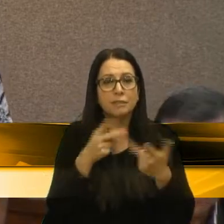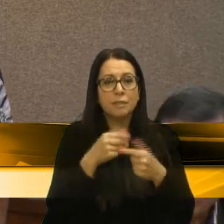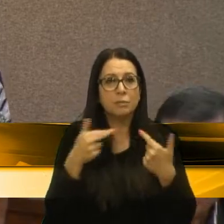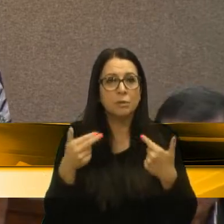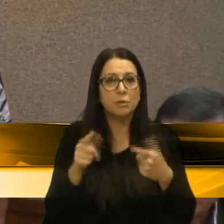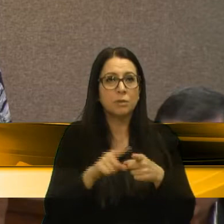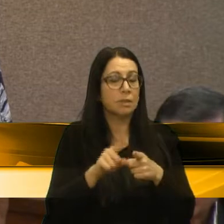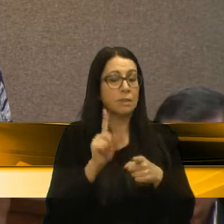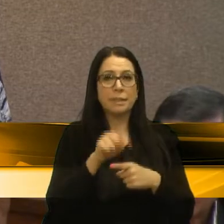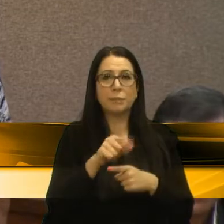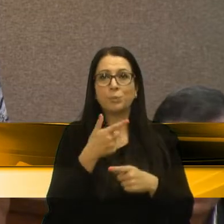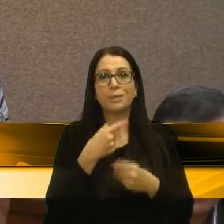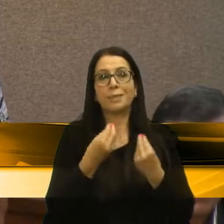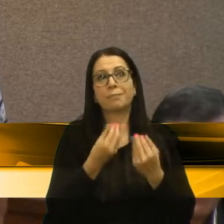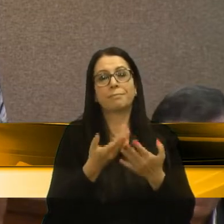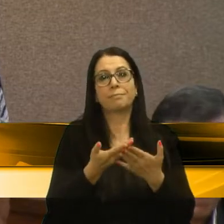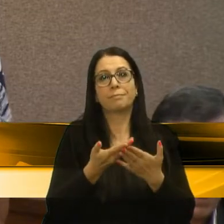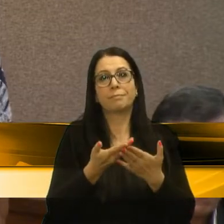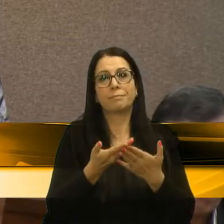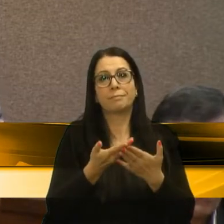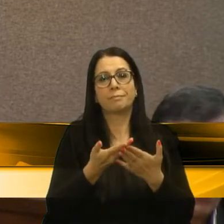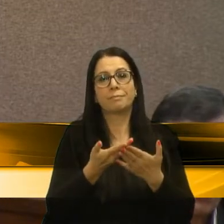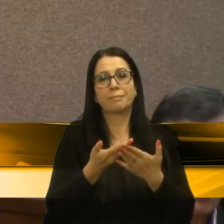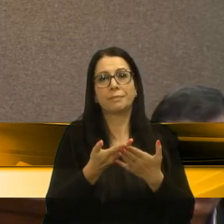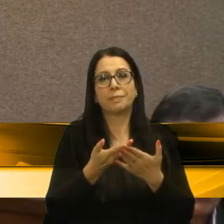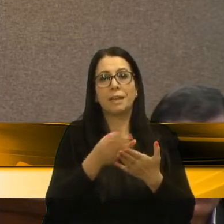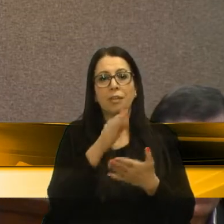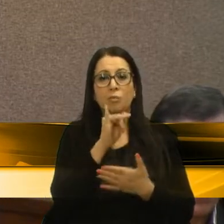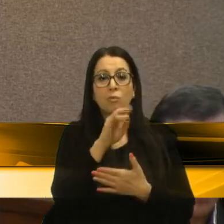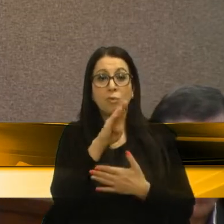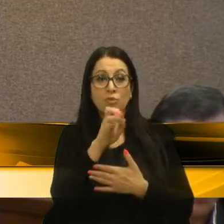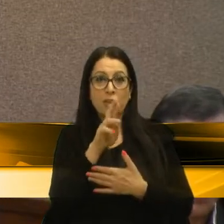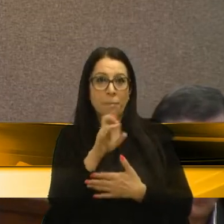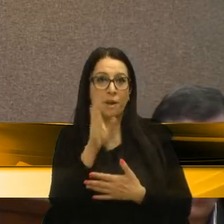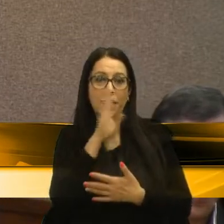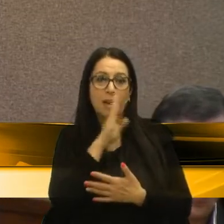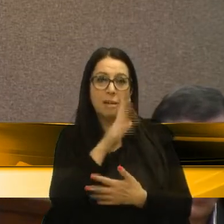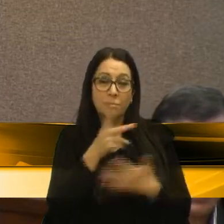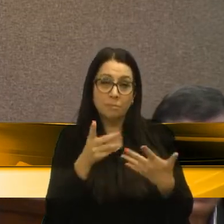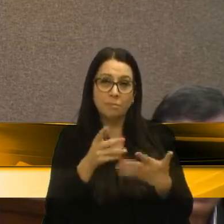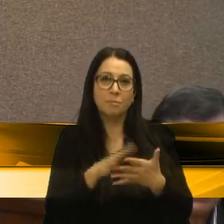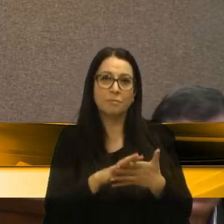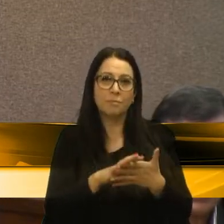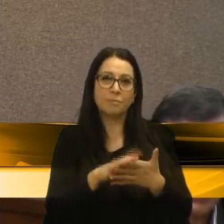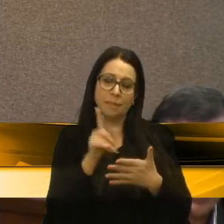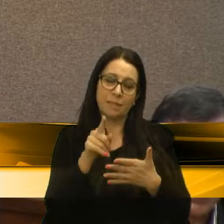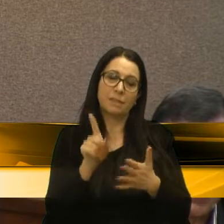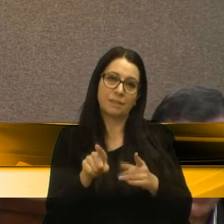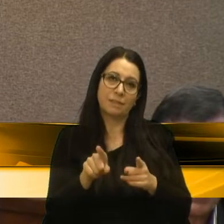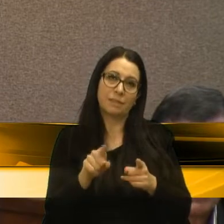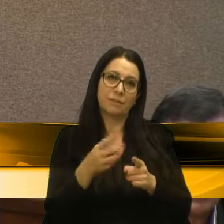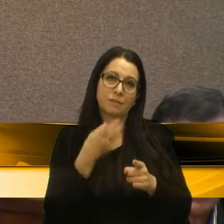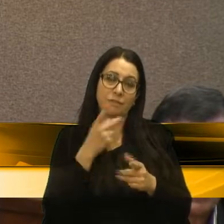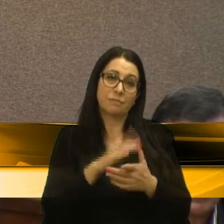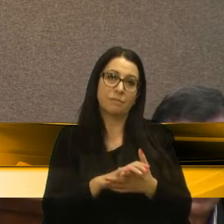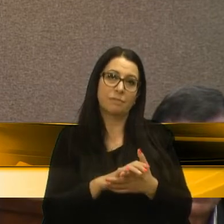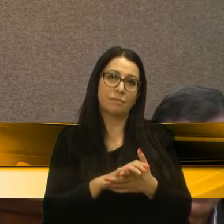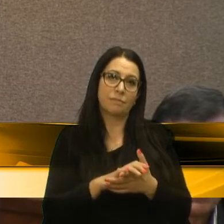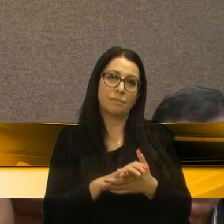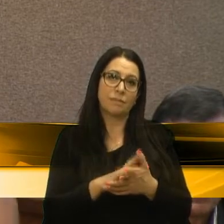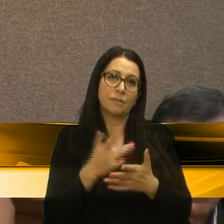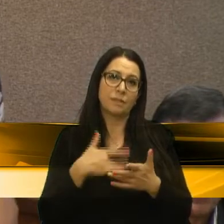muitas vezes a gente não tem aquele timbre rápido, muitas vezes. Mas então, é essa, é essa que eu quis dizer. Então,